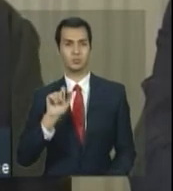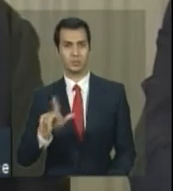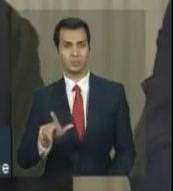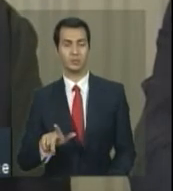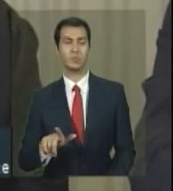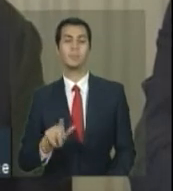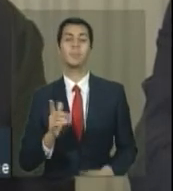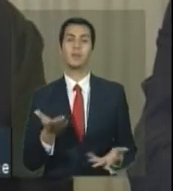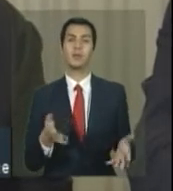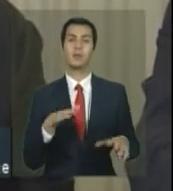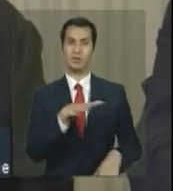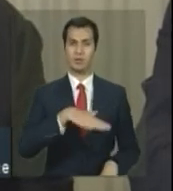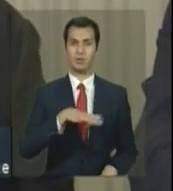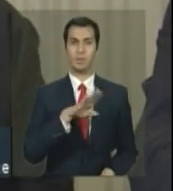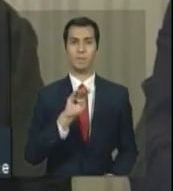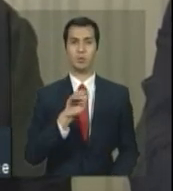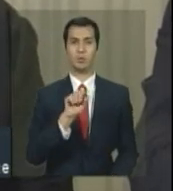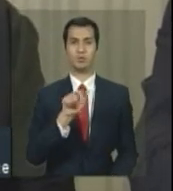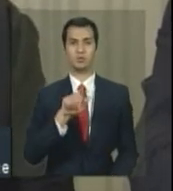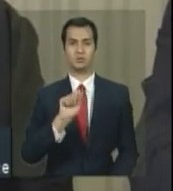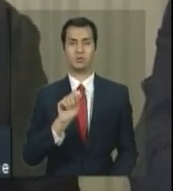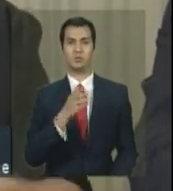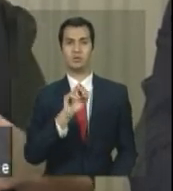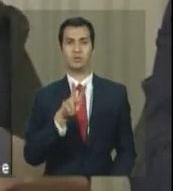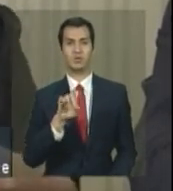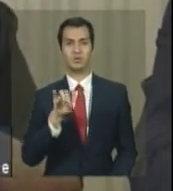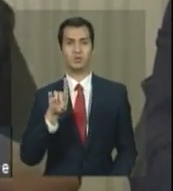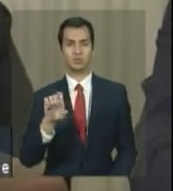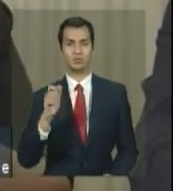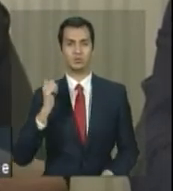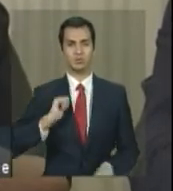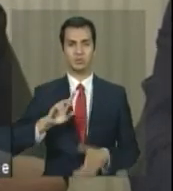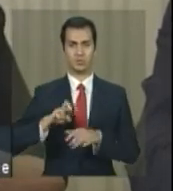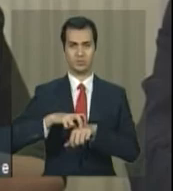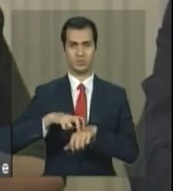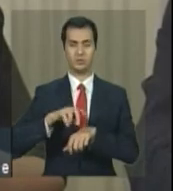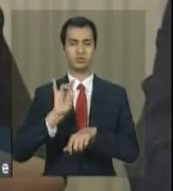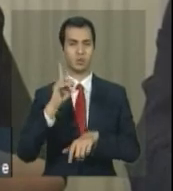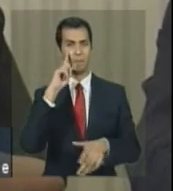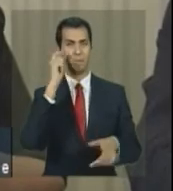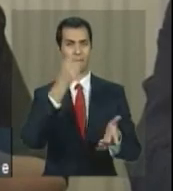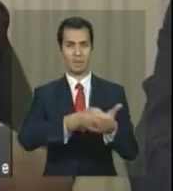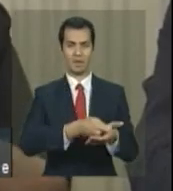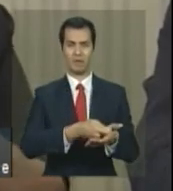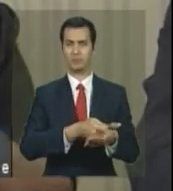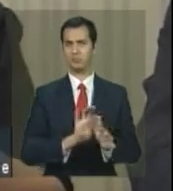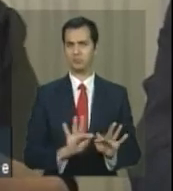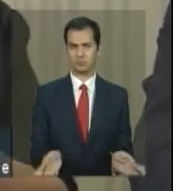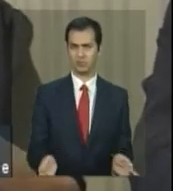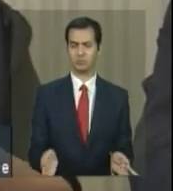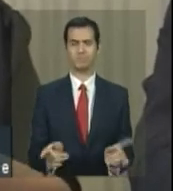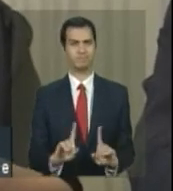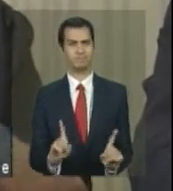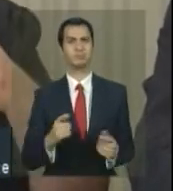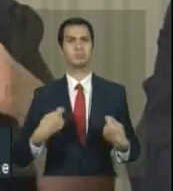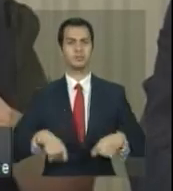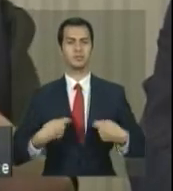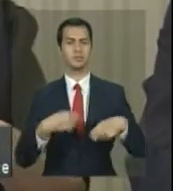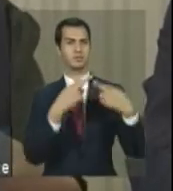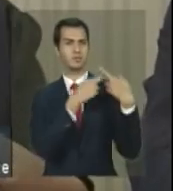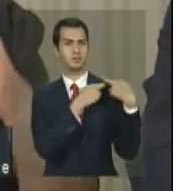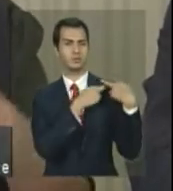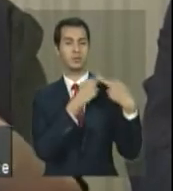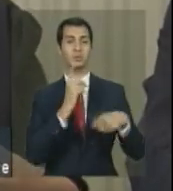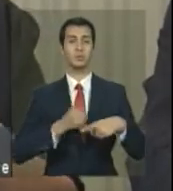caso do Bolsa Verde, não é só localizar e pagar. Por quê? Porque nós temos que identificar um ativo ambiental. Nós temos que ter responsabilidade, porque